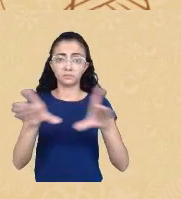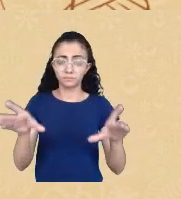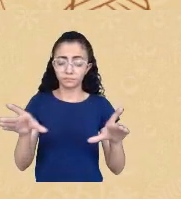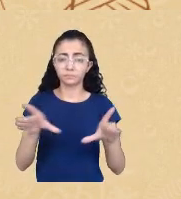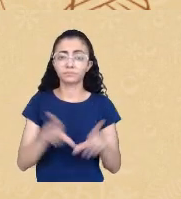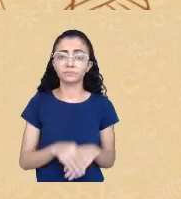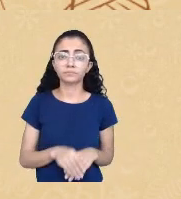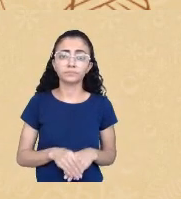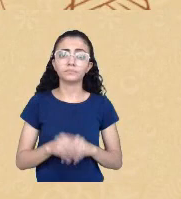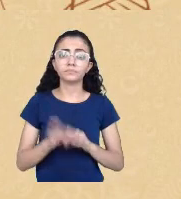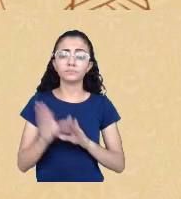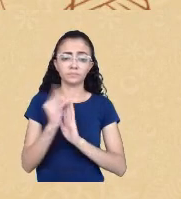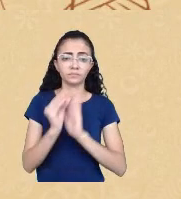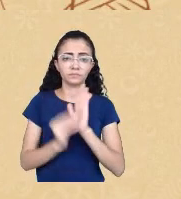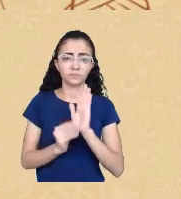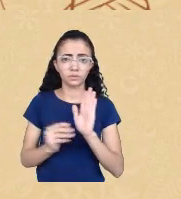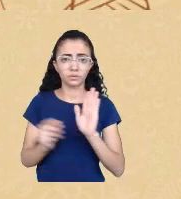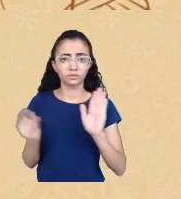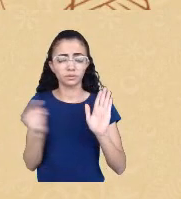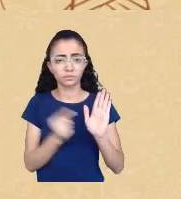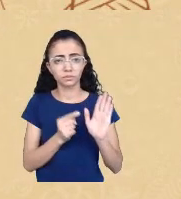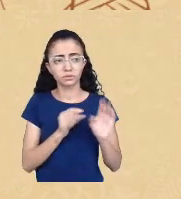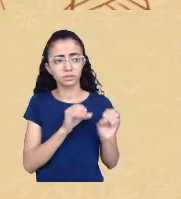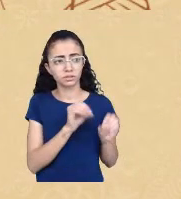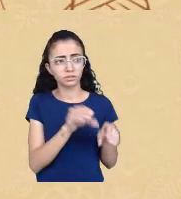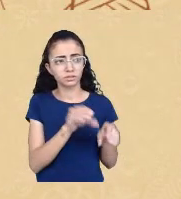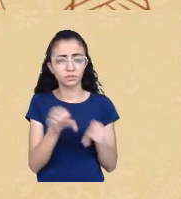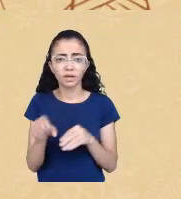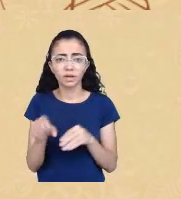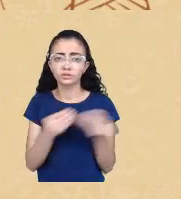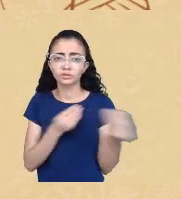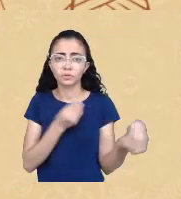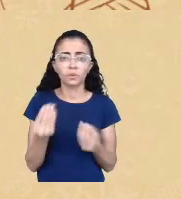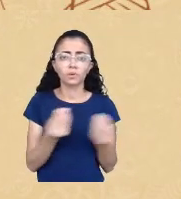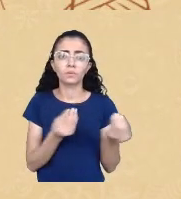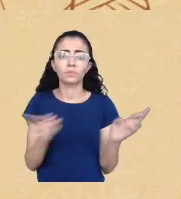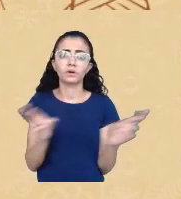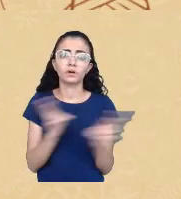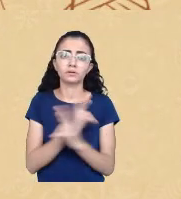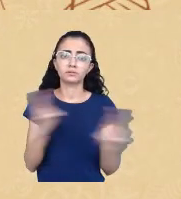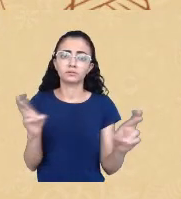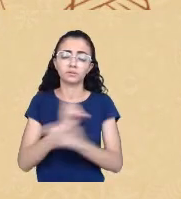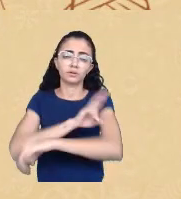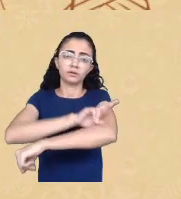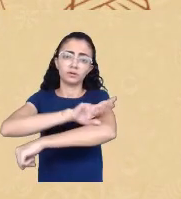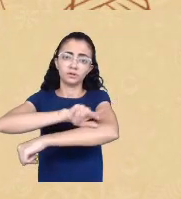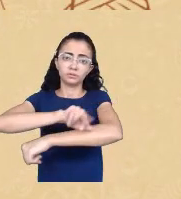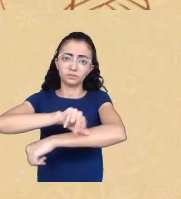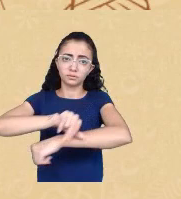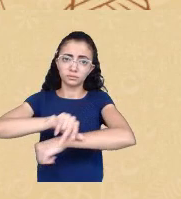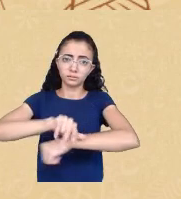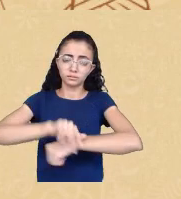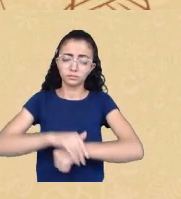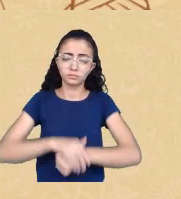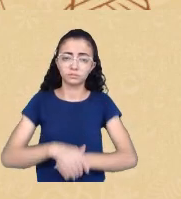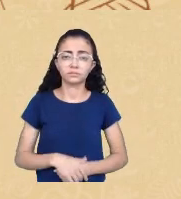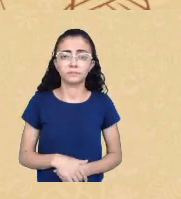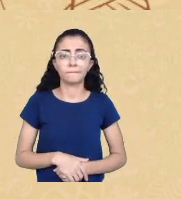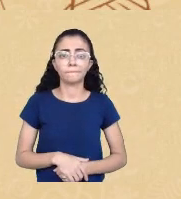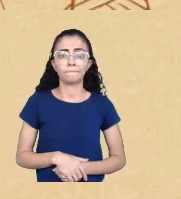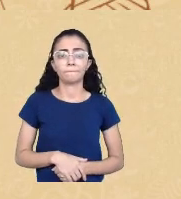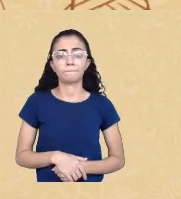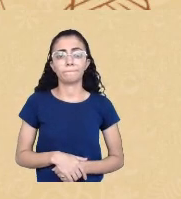que se aciona sobre relações étnico-raciais tem a ver com a presença dos